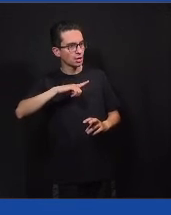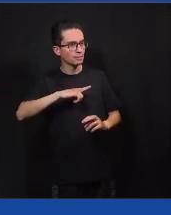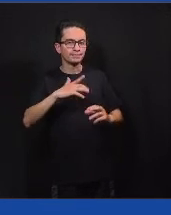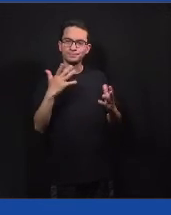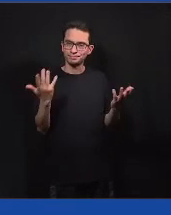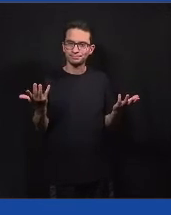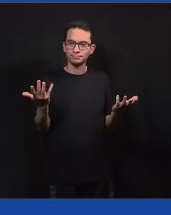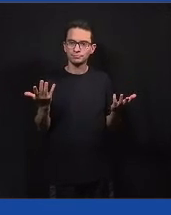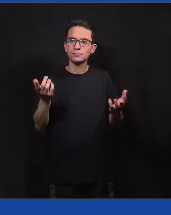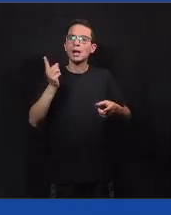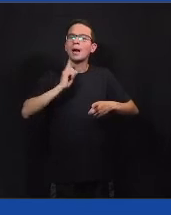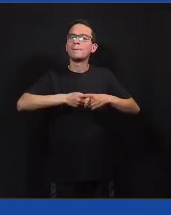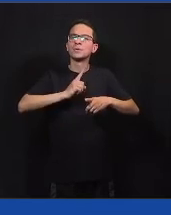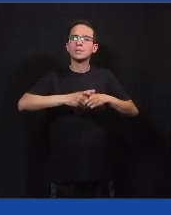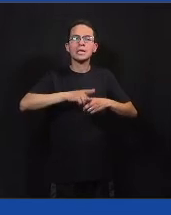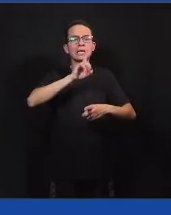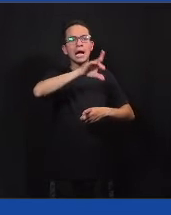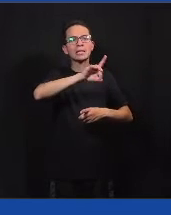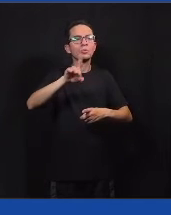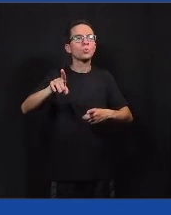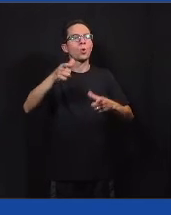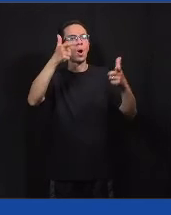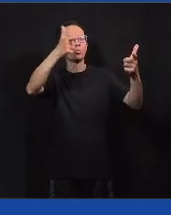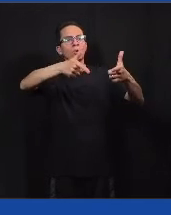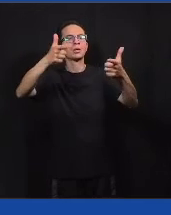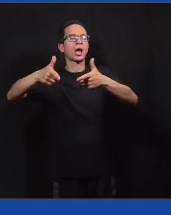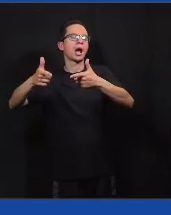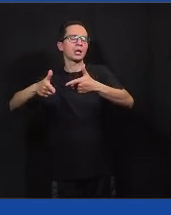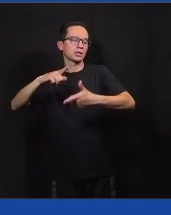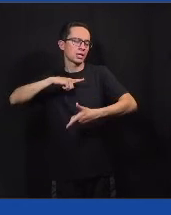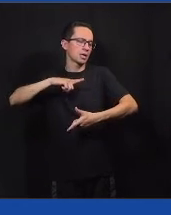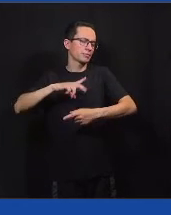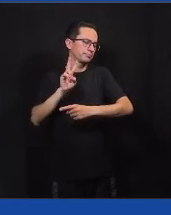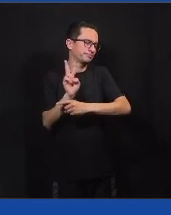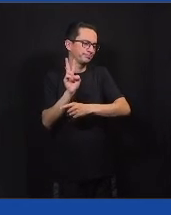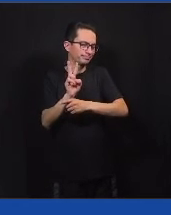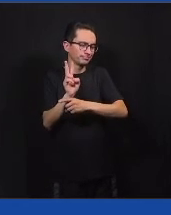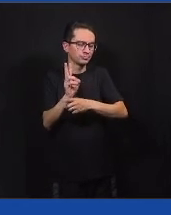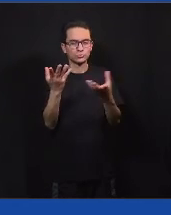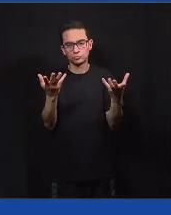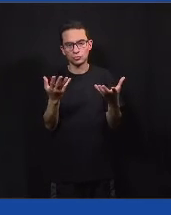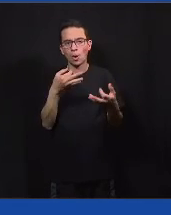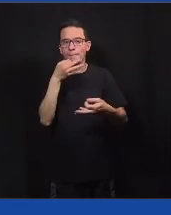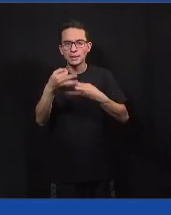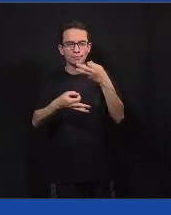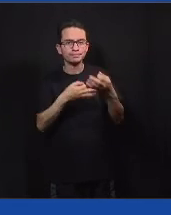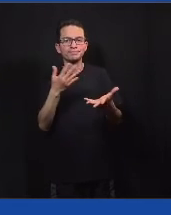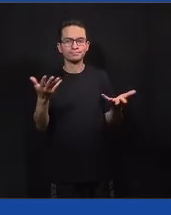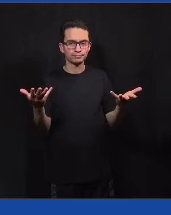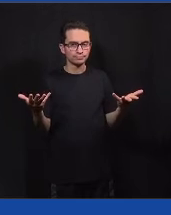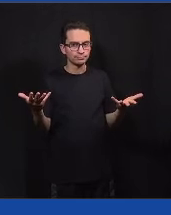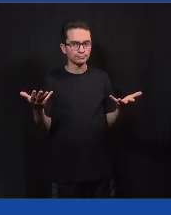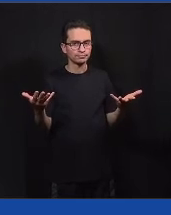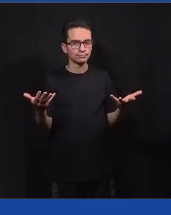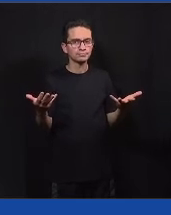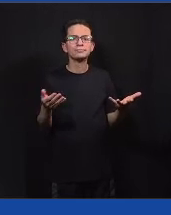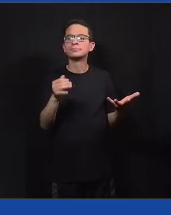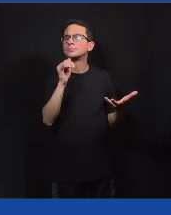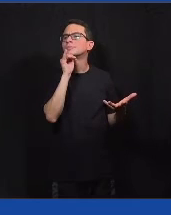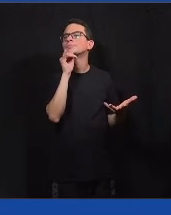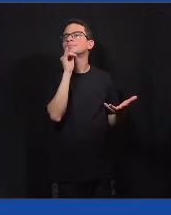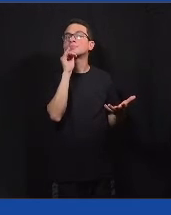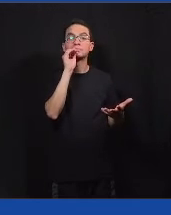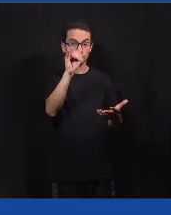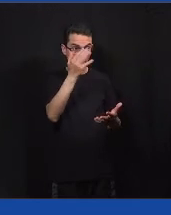de acordo com as suas respectivas cidades, sobre os critérios que eram perguntados. Então, acho que se alguém tiver